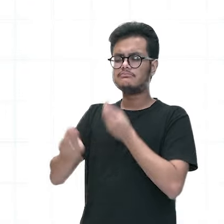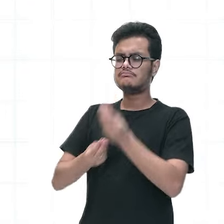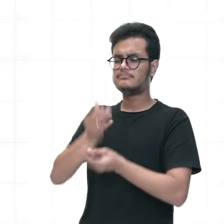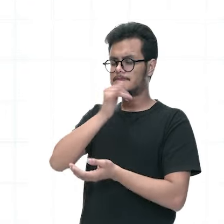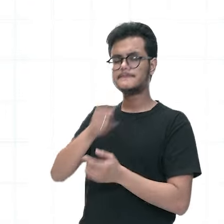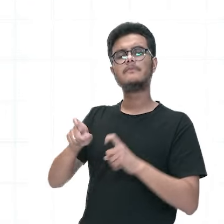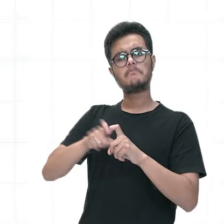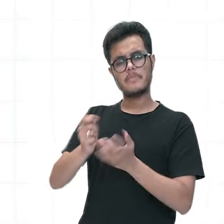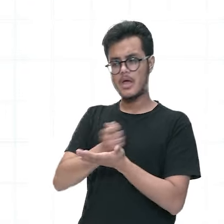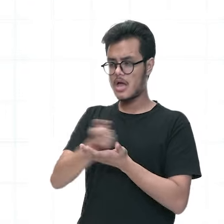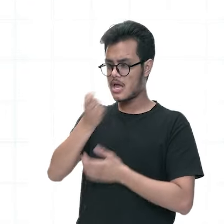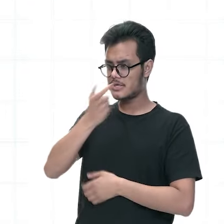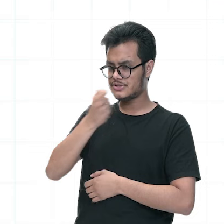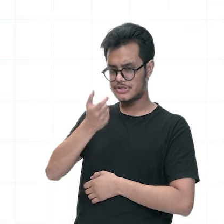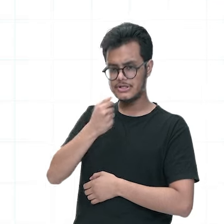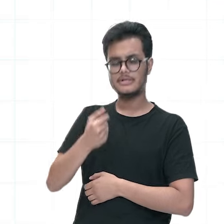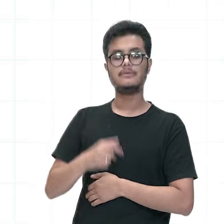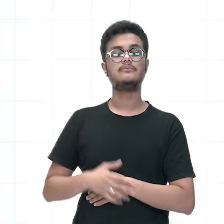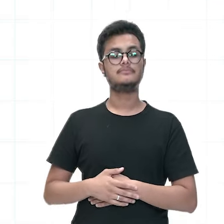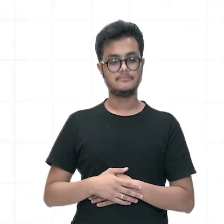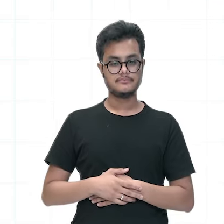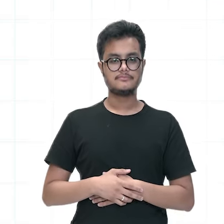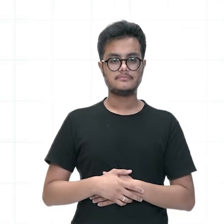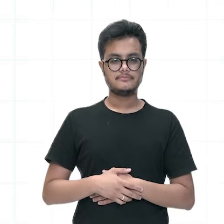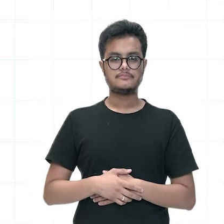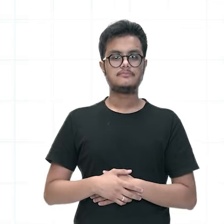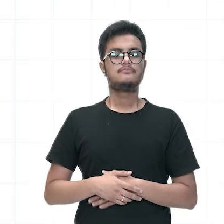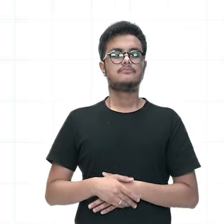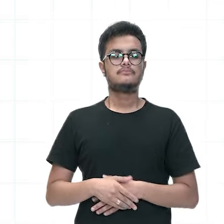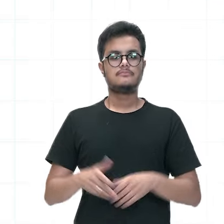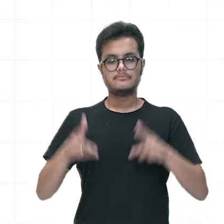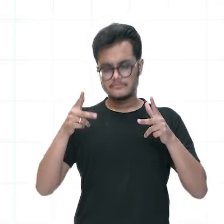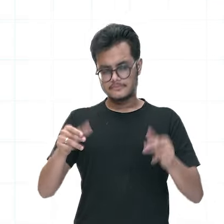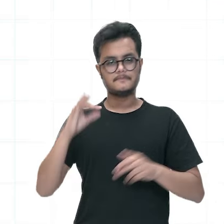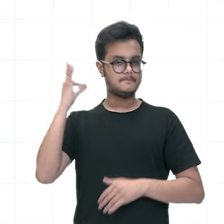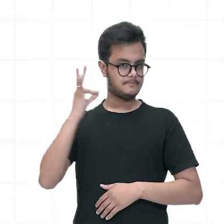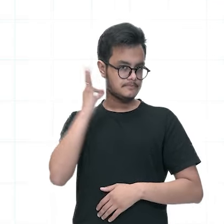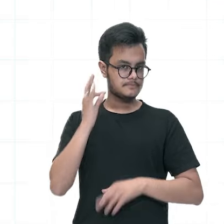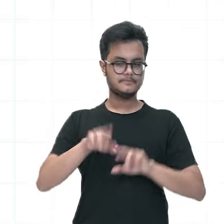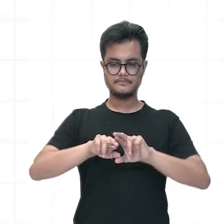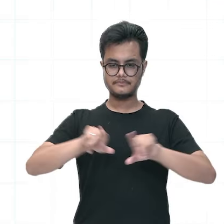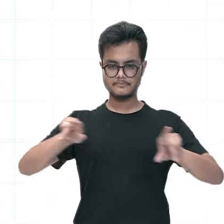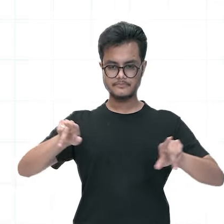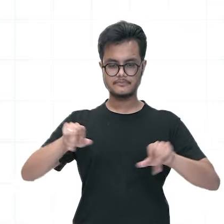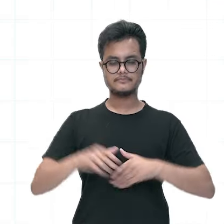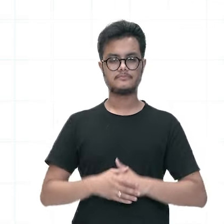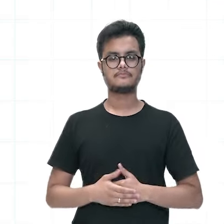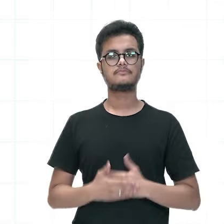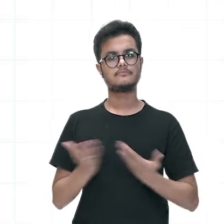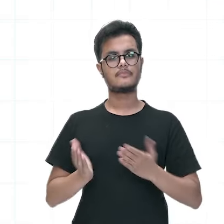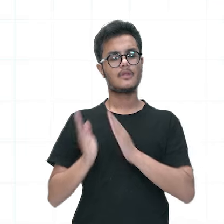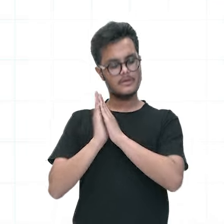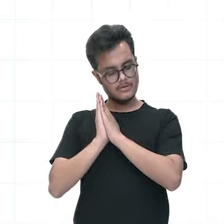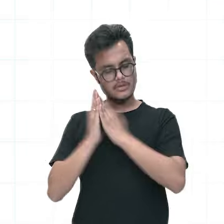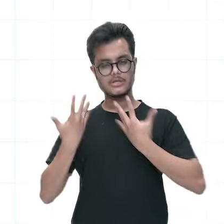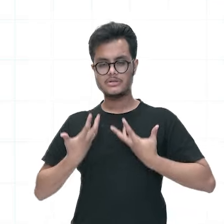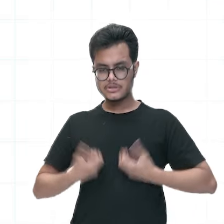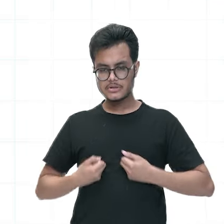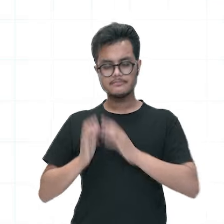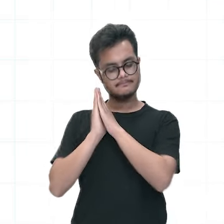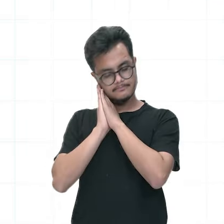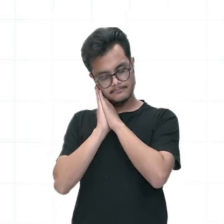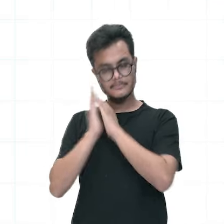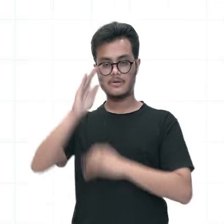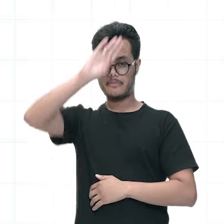medicações, né? As medidas são praticamente as mesmas para as outras arboviroses. É o repouso relativo enquanto